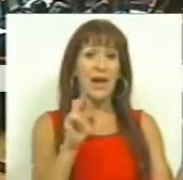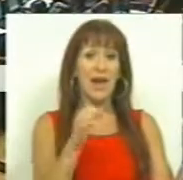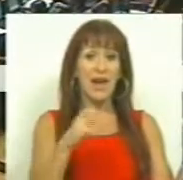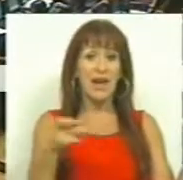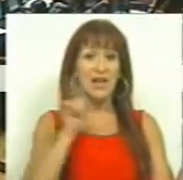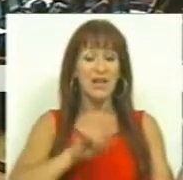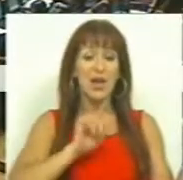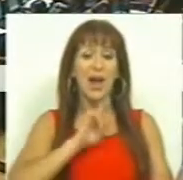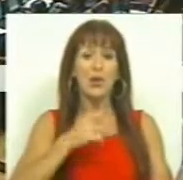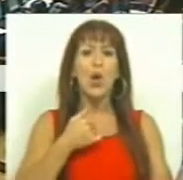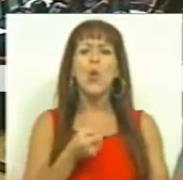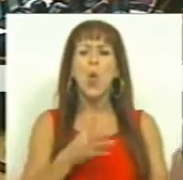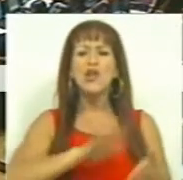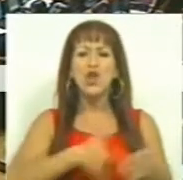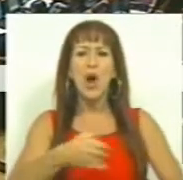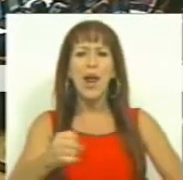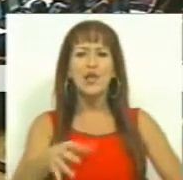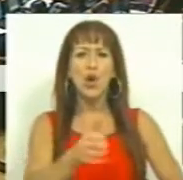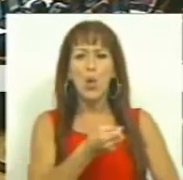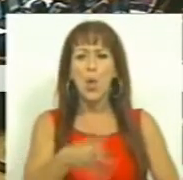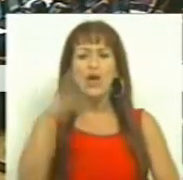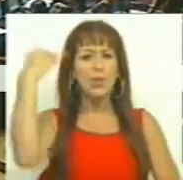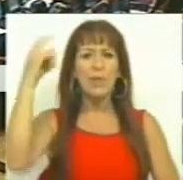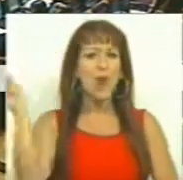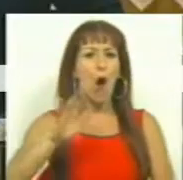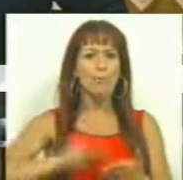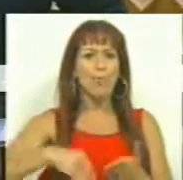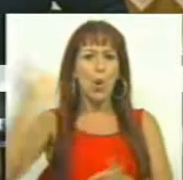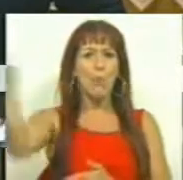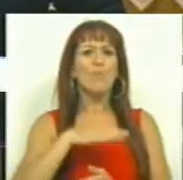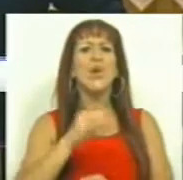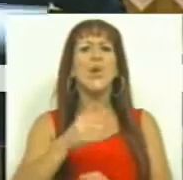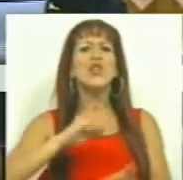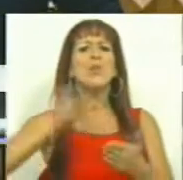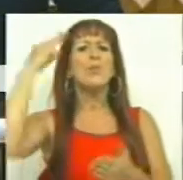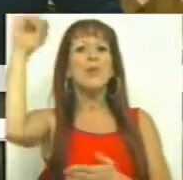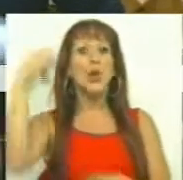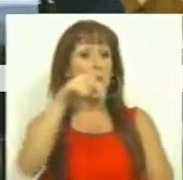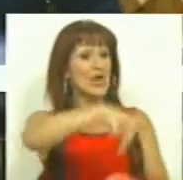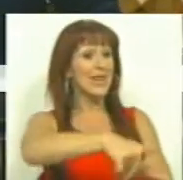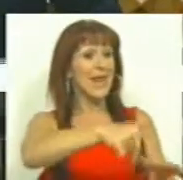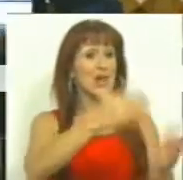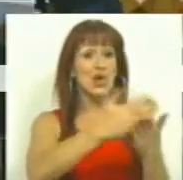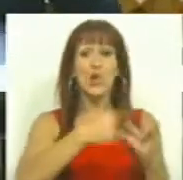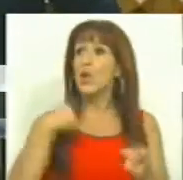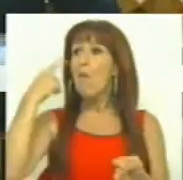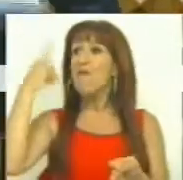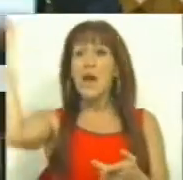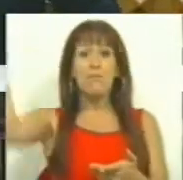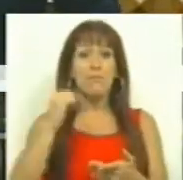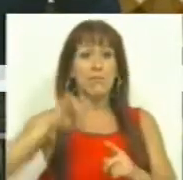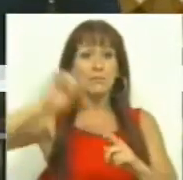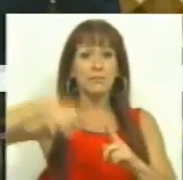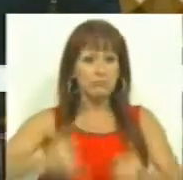Quantos horários zero e quantos professores não vai contratar? Quantos professores daqueles que estão hoje nas escolas não verão colocação